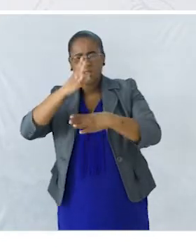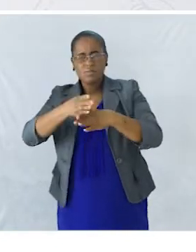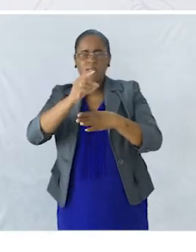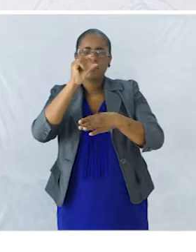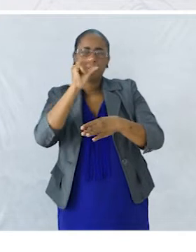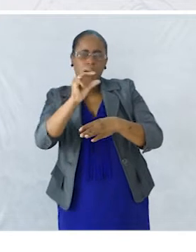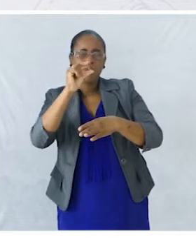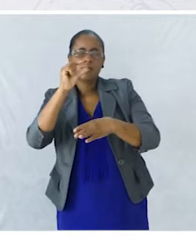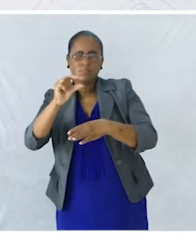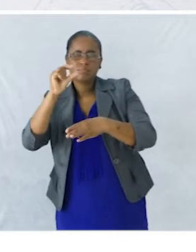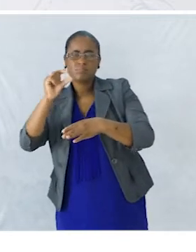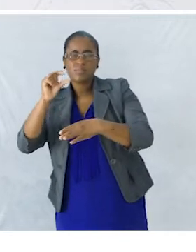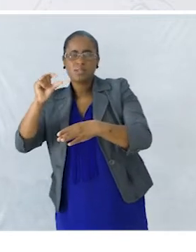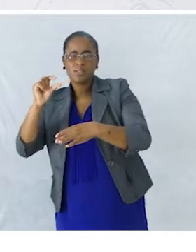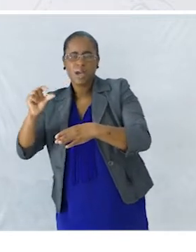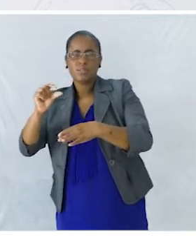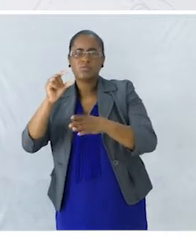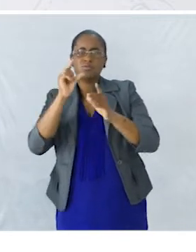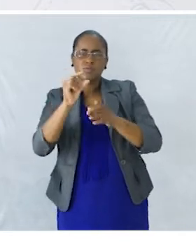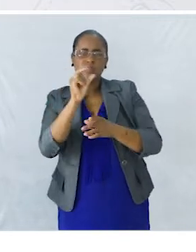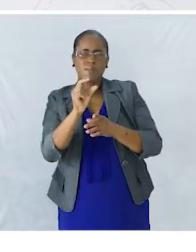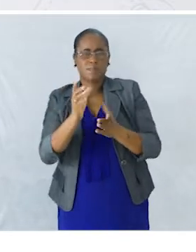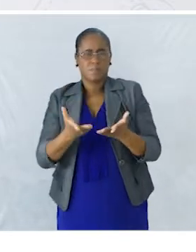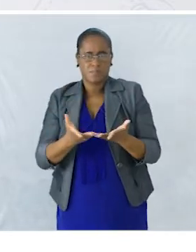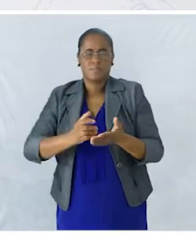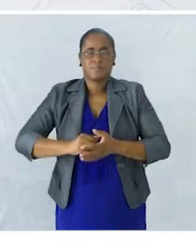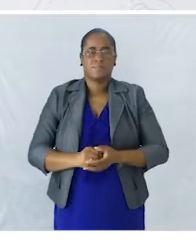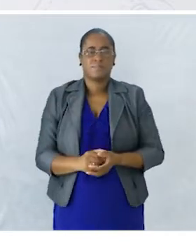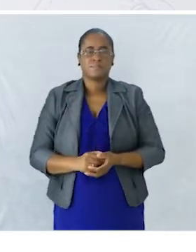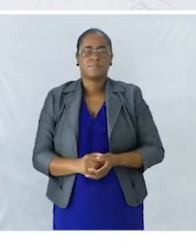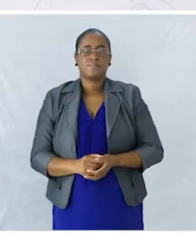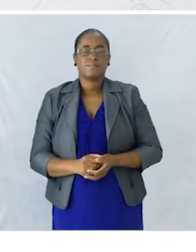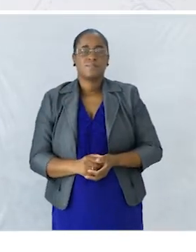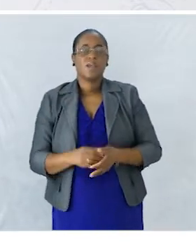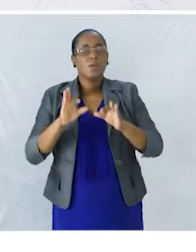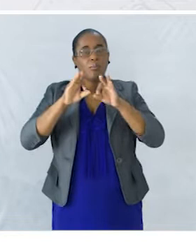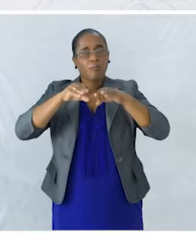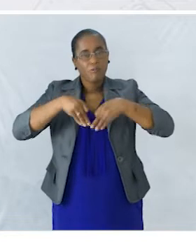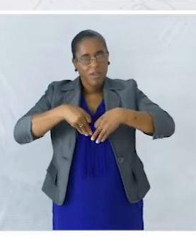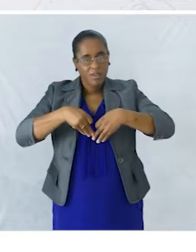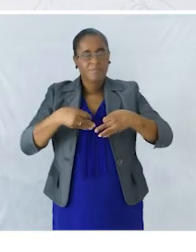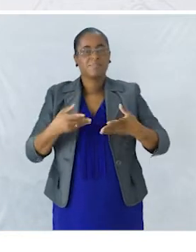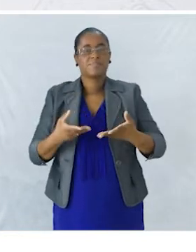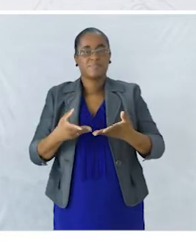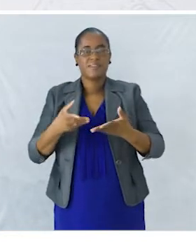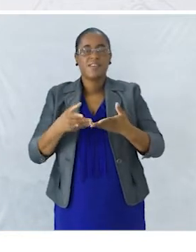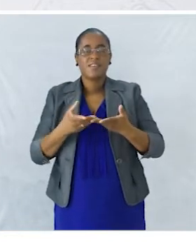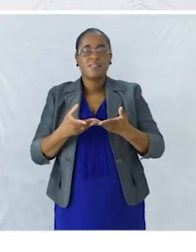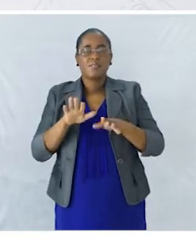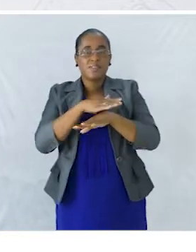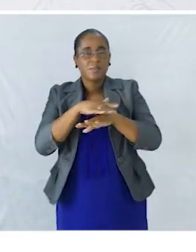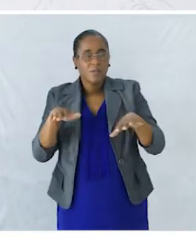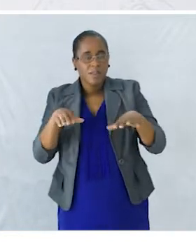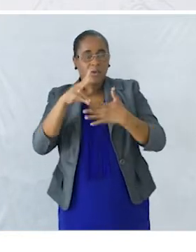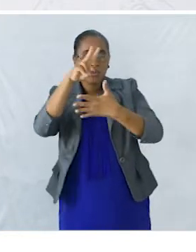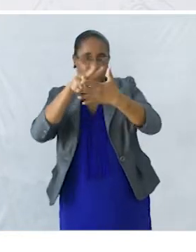Detalhadamente Permanorizadamente E por fim Vão finalizar O vosso